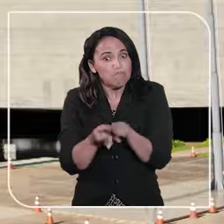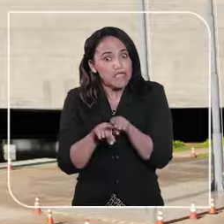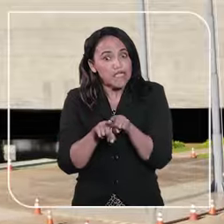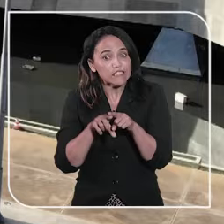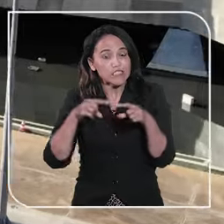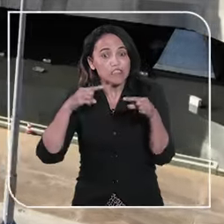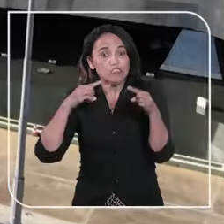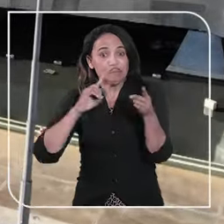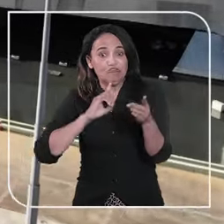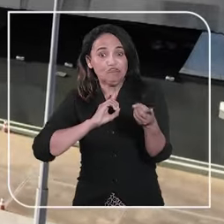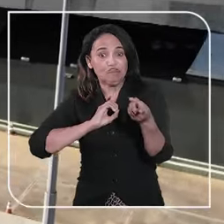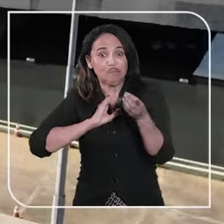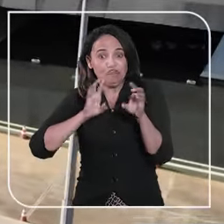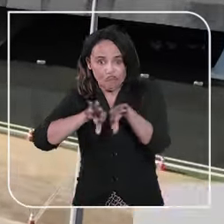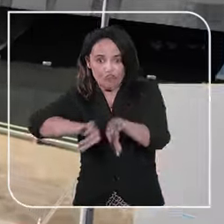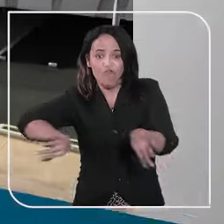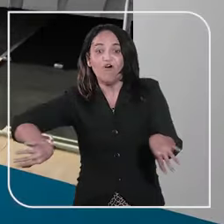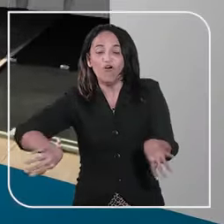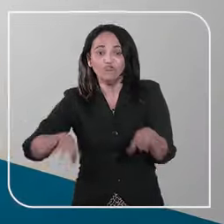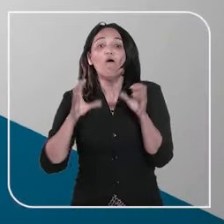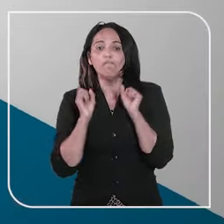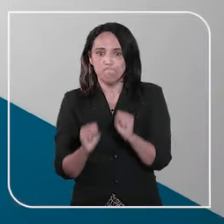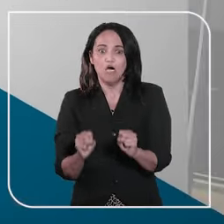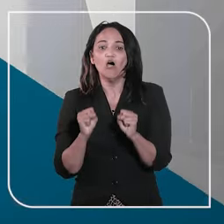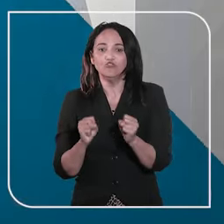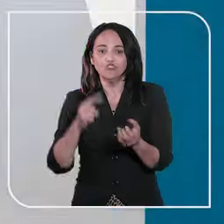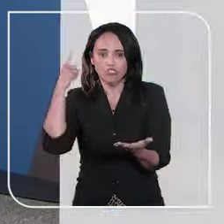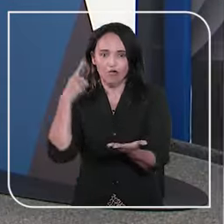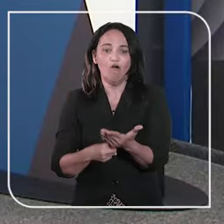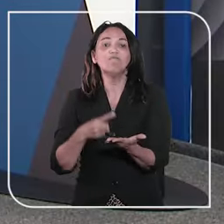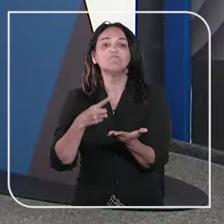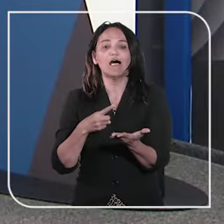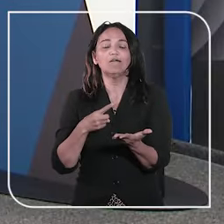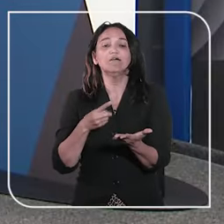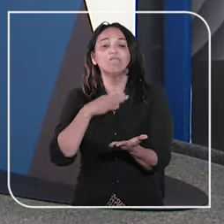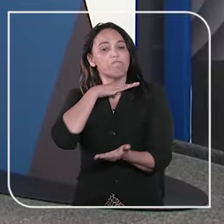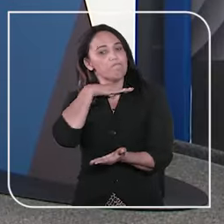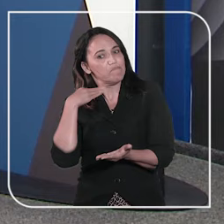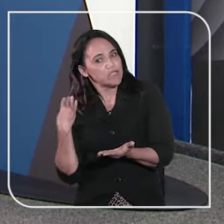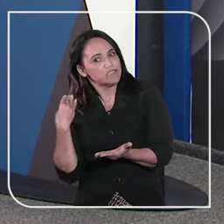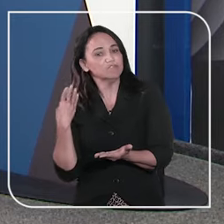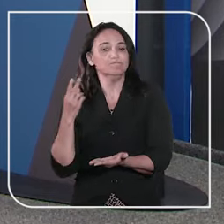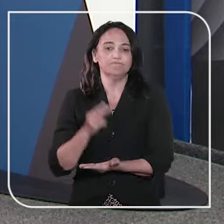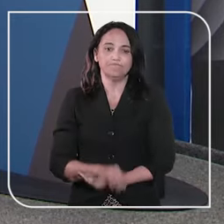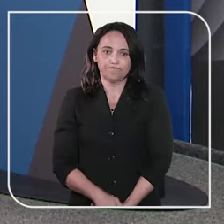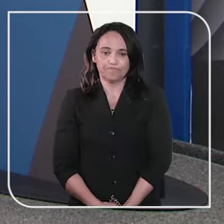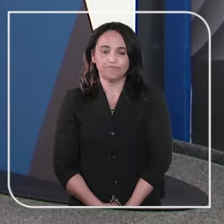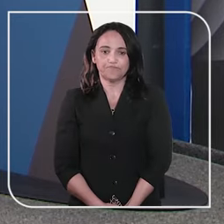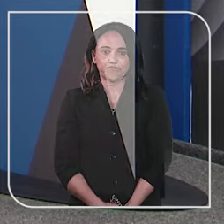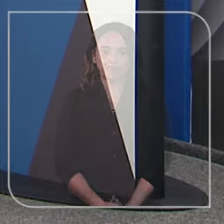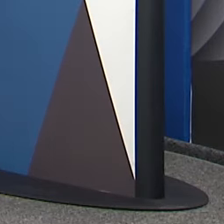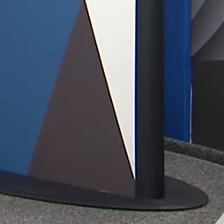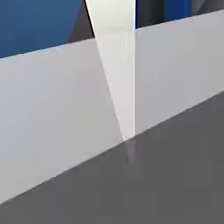decretado mesmo com a morte de um dos cônjuges. O STJ Notícias está no ar.